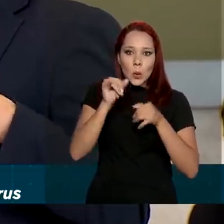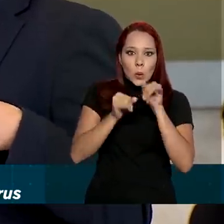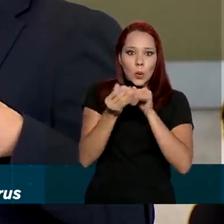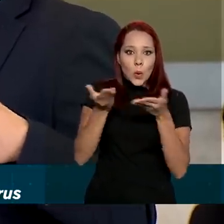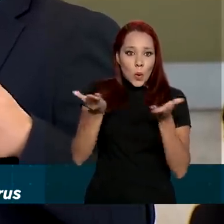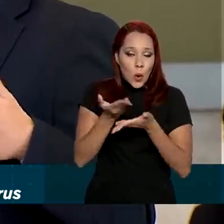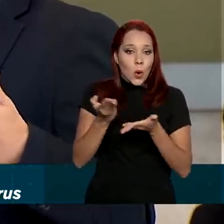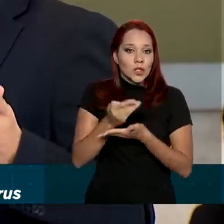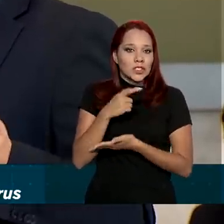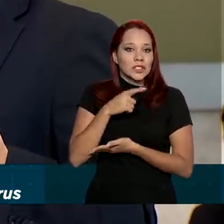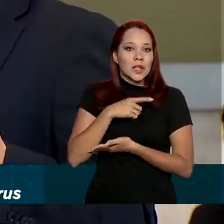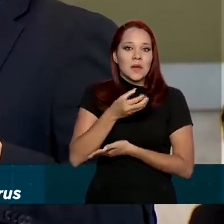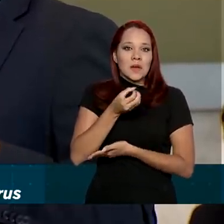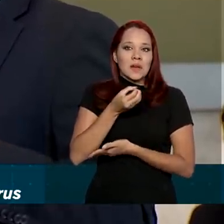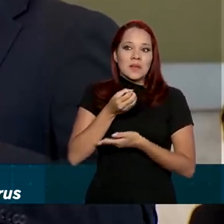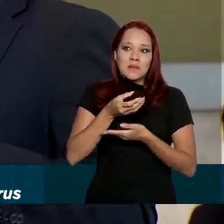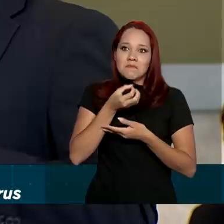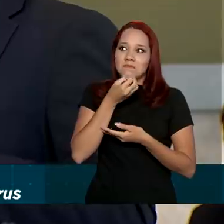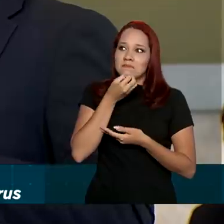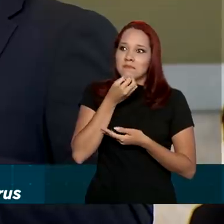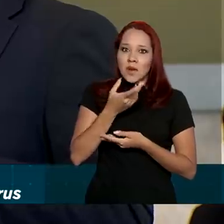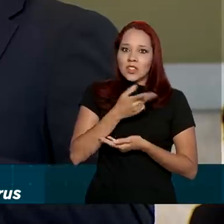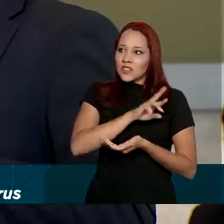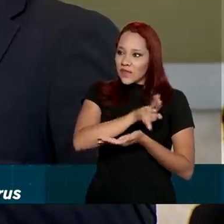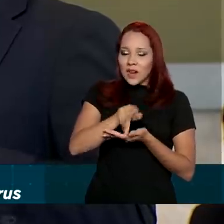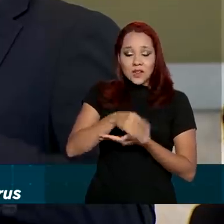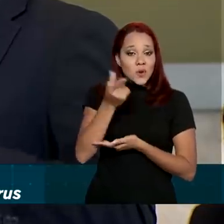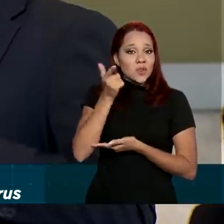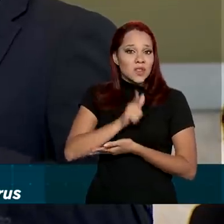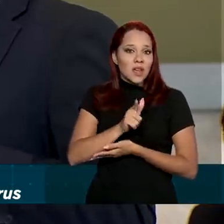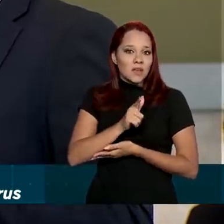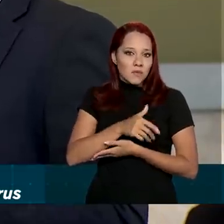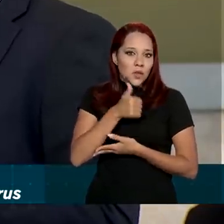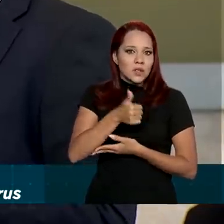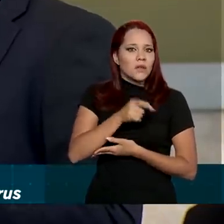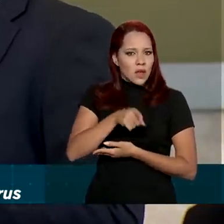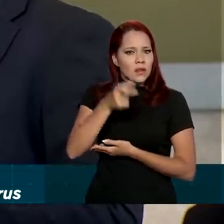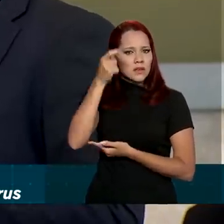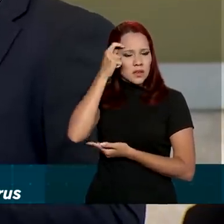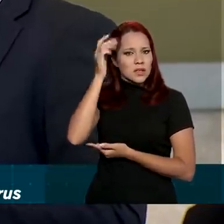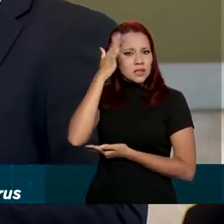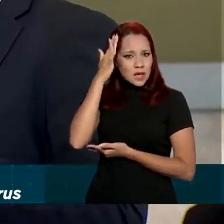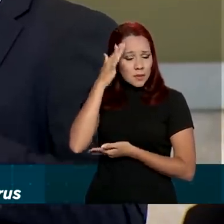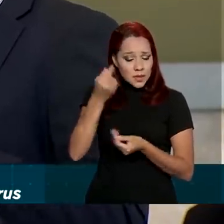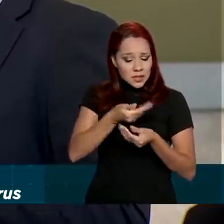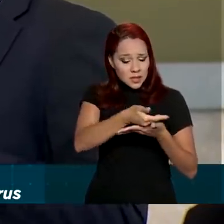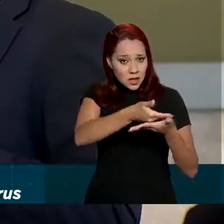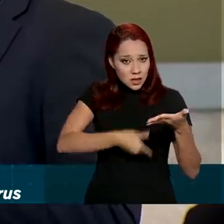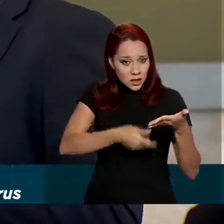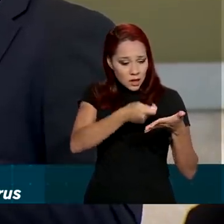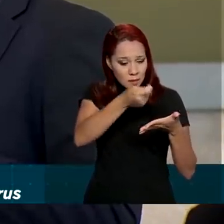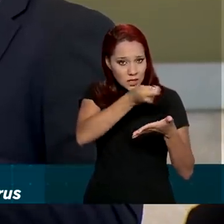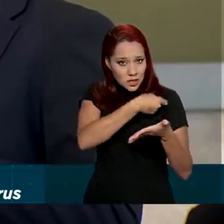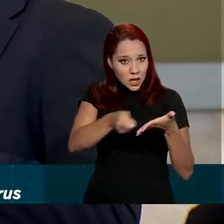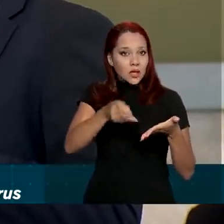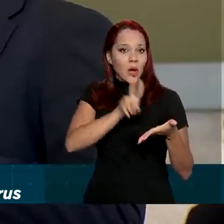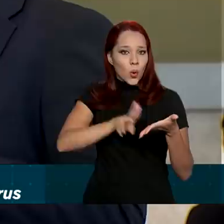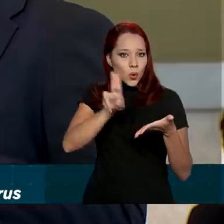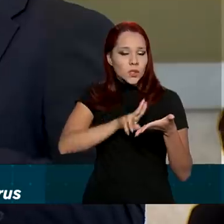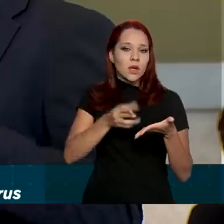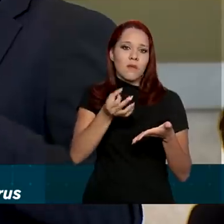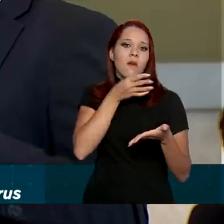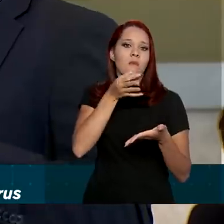funciona para boa parte dos pacientes. Então, ele vai ter consciência, vai assinar um termo de que está utilizando o medicamento